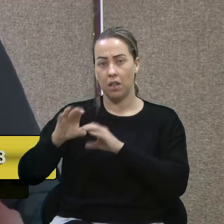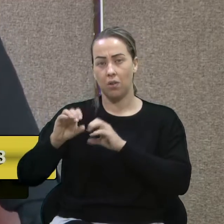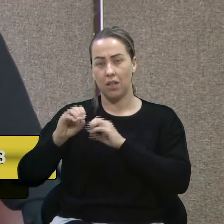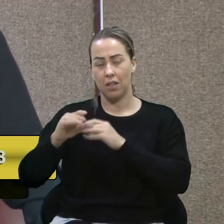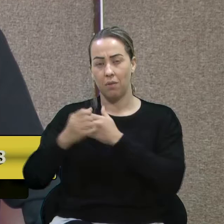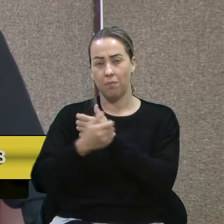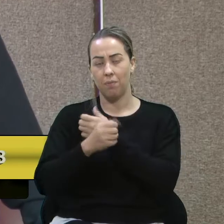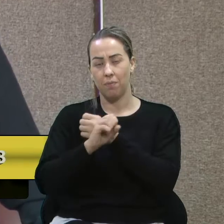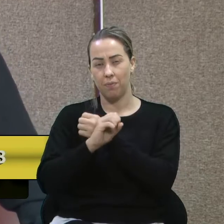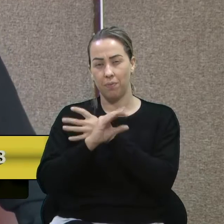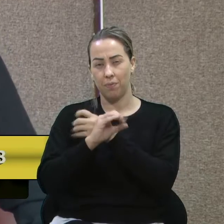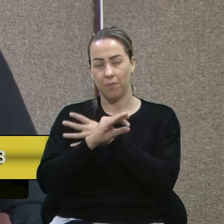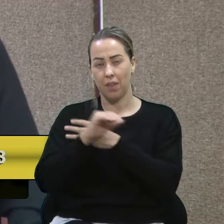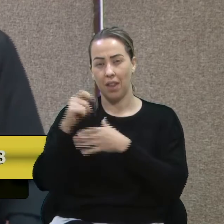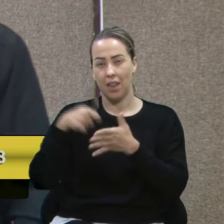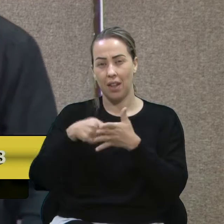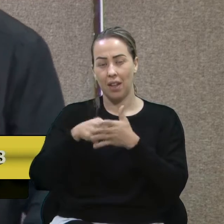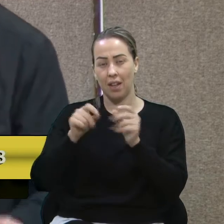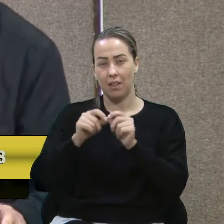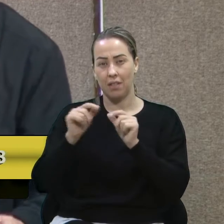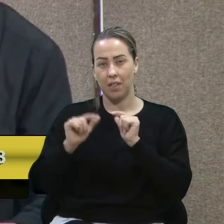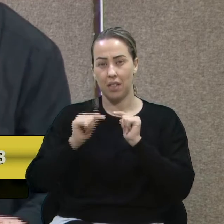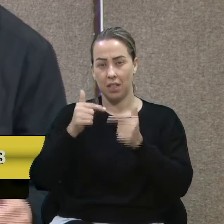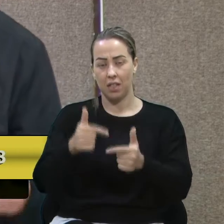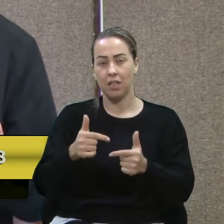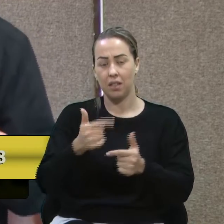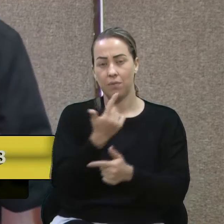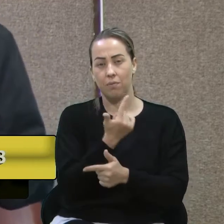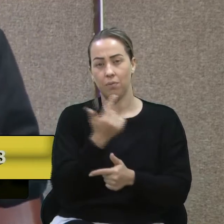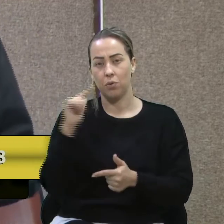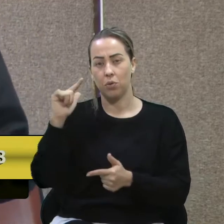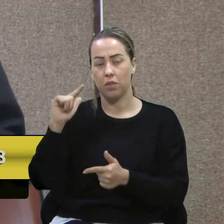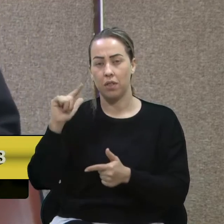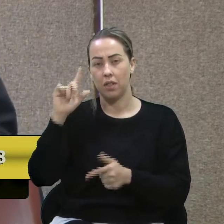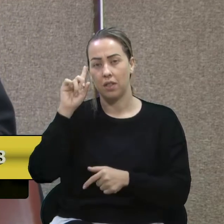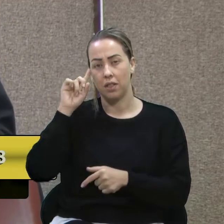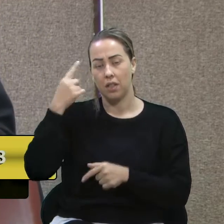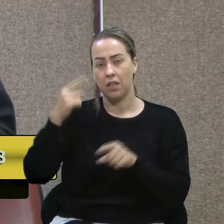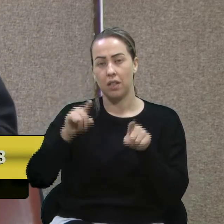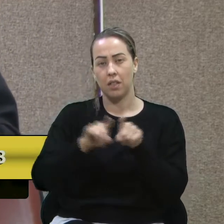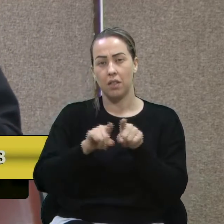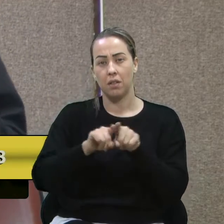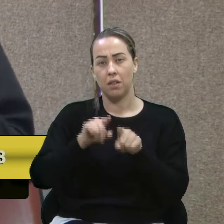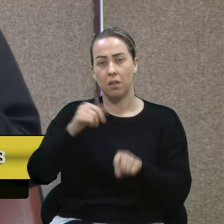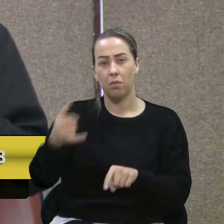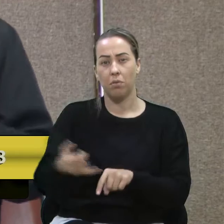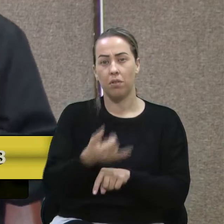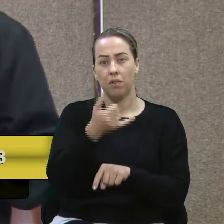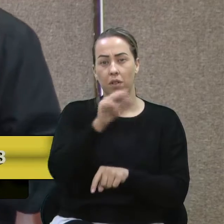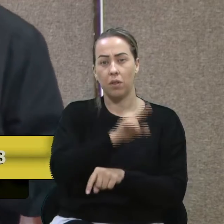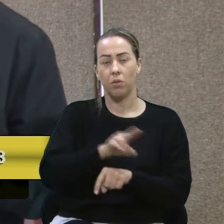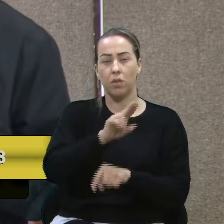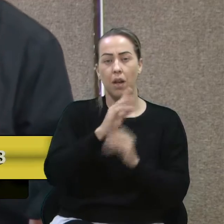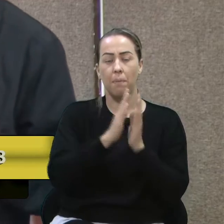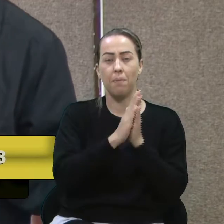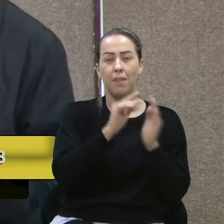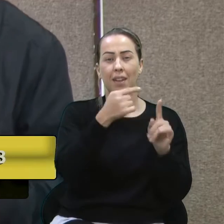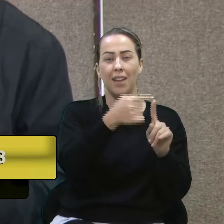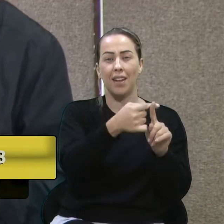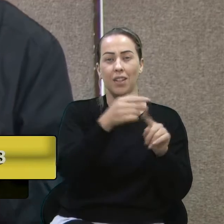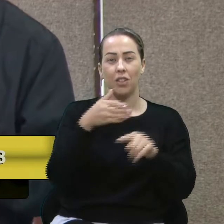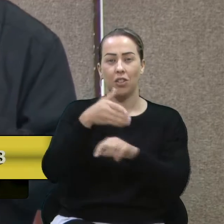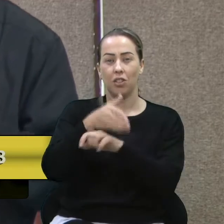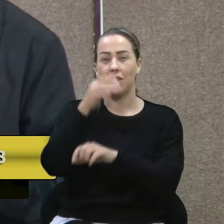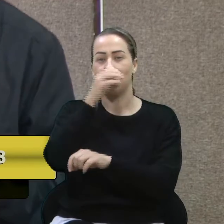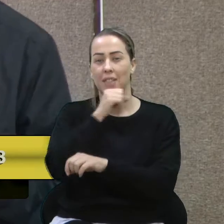tentar fazer esse trabalho. E uma outra ideia também, aproveitarmos as missas, no